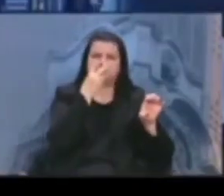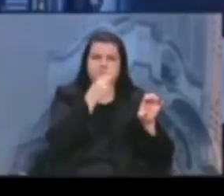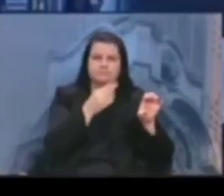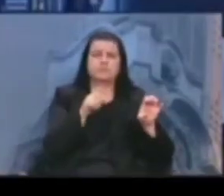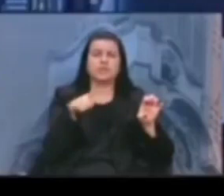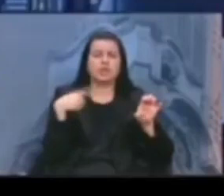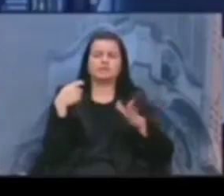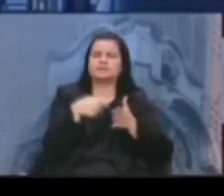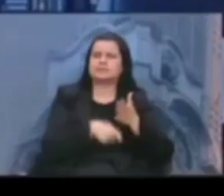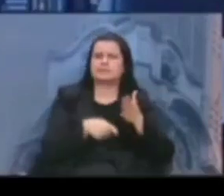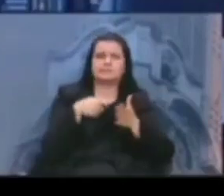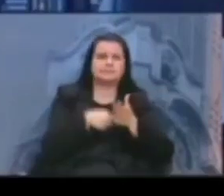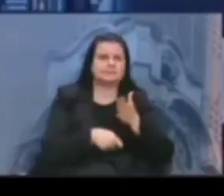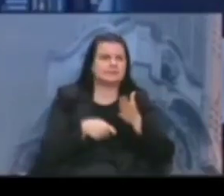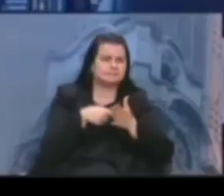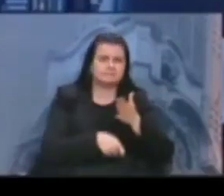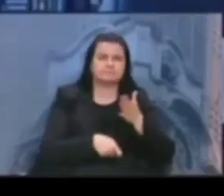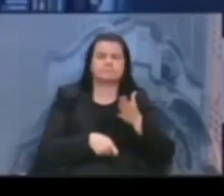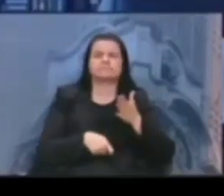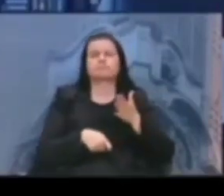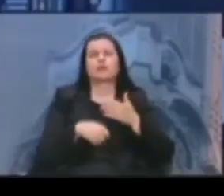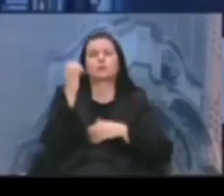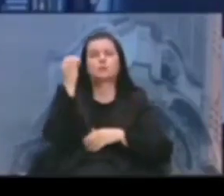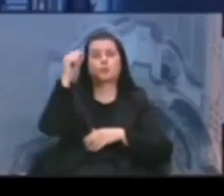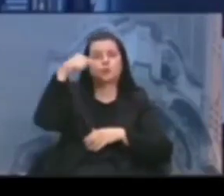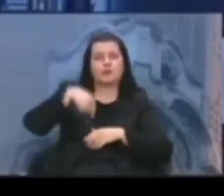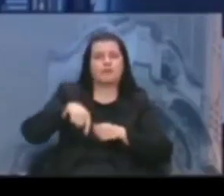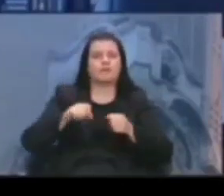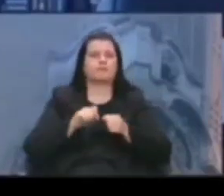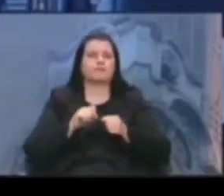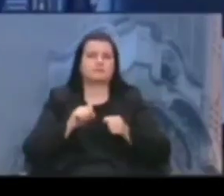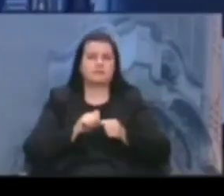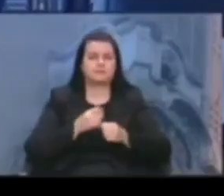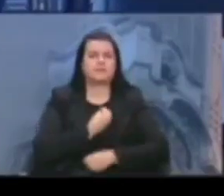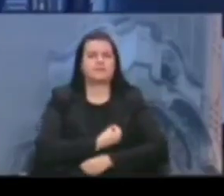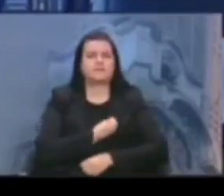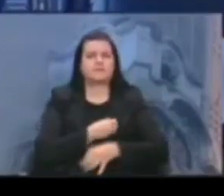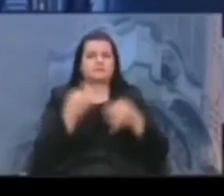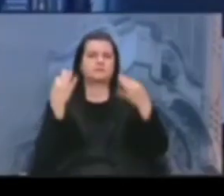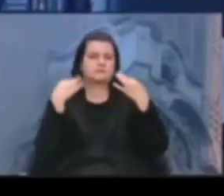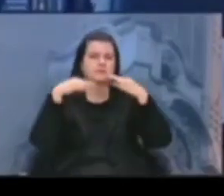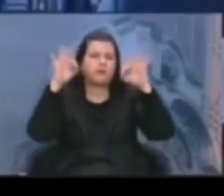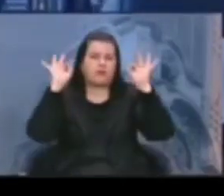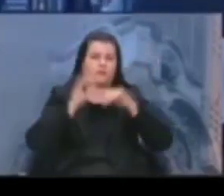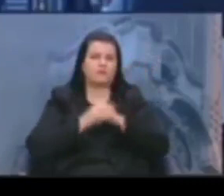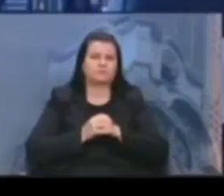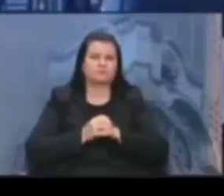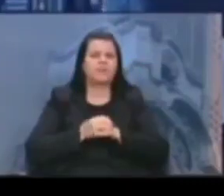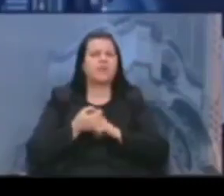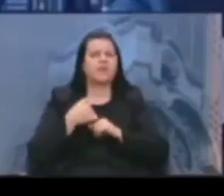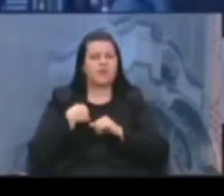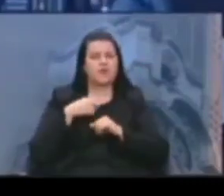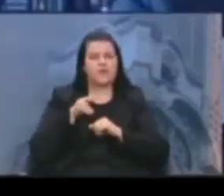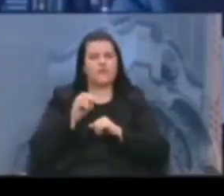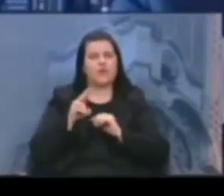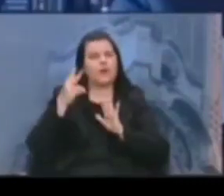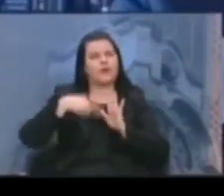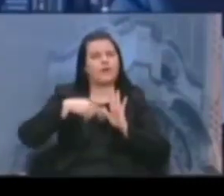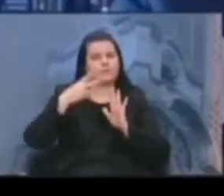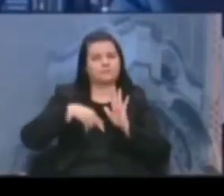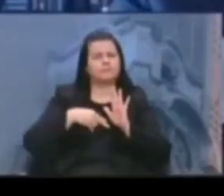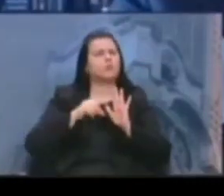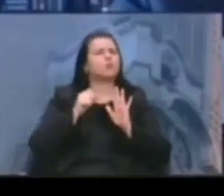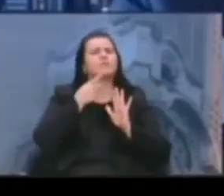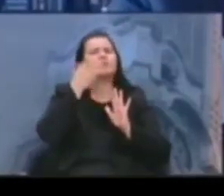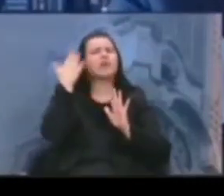tenta a todo custo em Porto Alegre fazer, quer salvar vidas. Eu vou ler para vocês a fala do